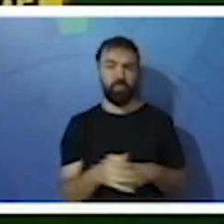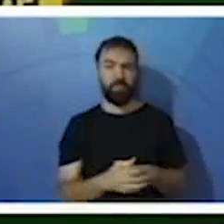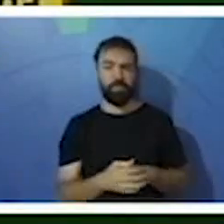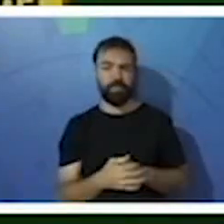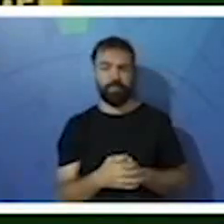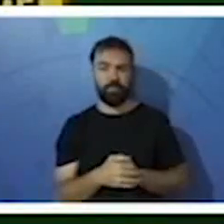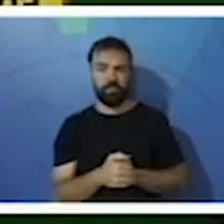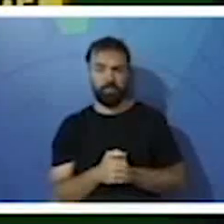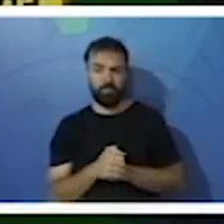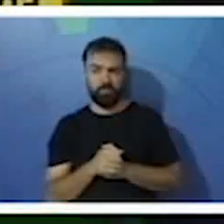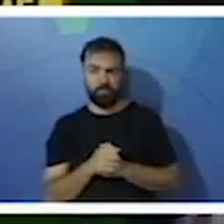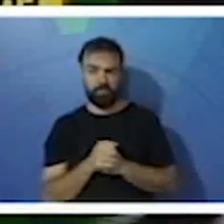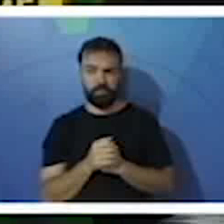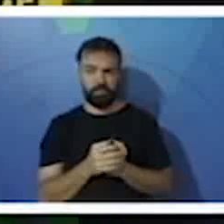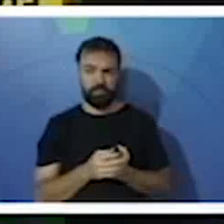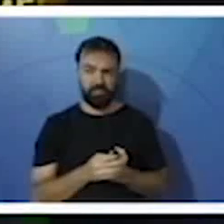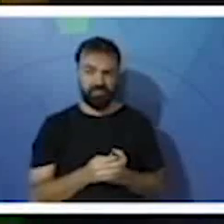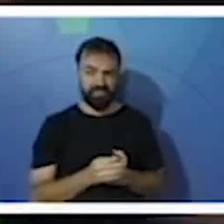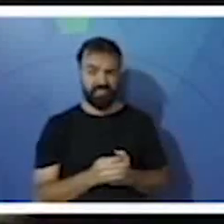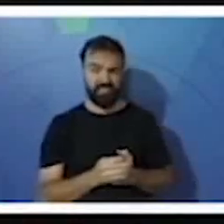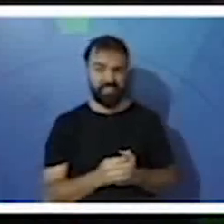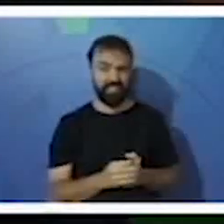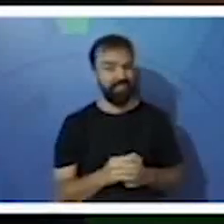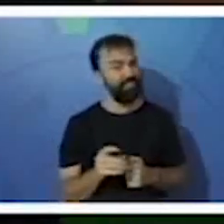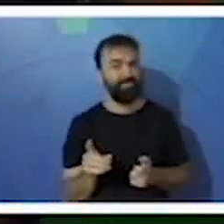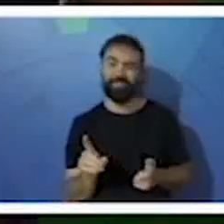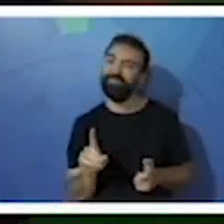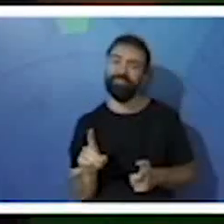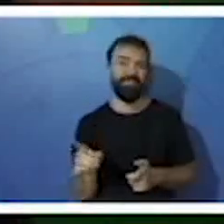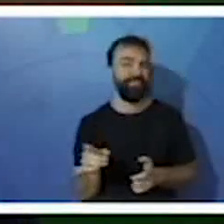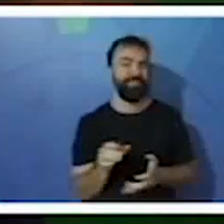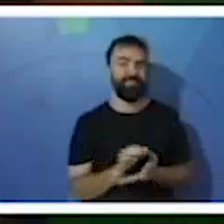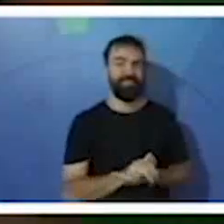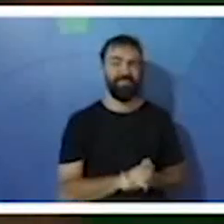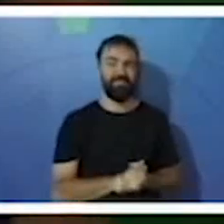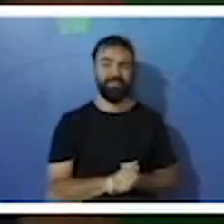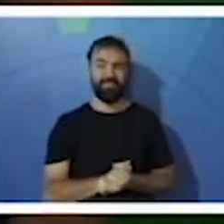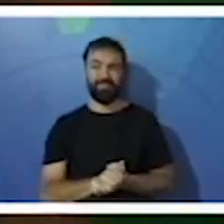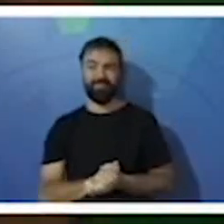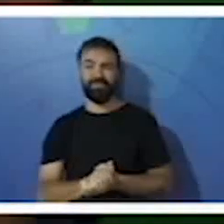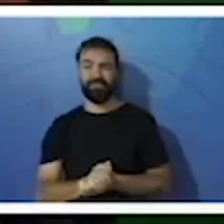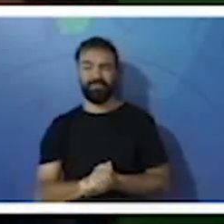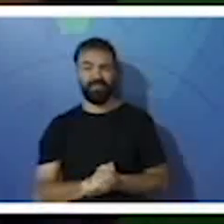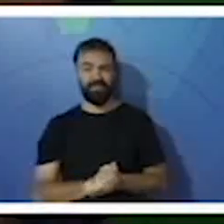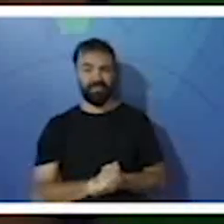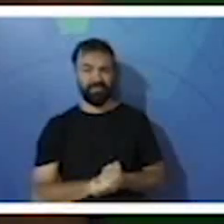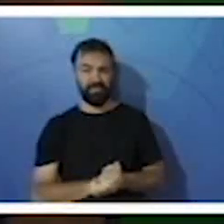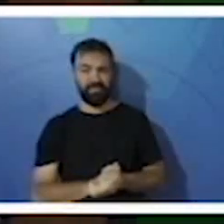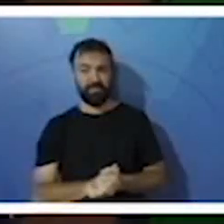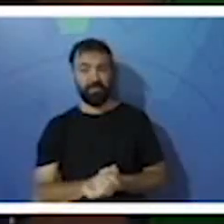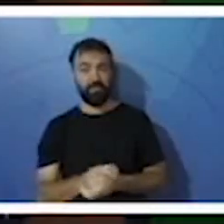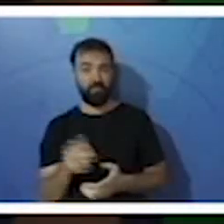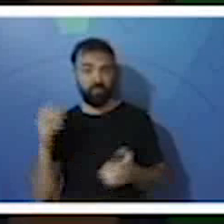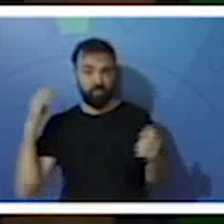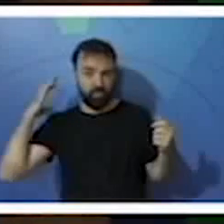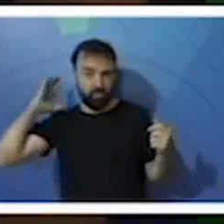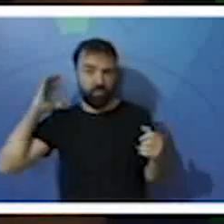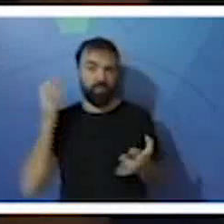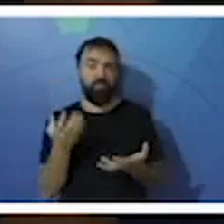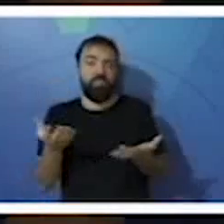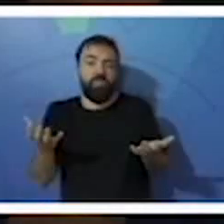Essa ideia da Emília? Não, né, professora? Olha o que que aconteceria, crianças. O peso